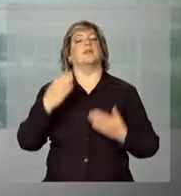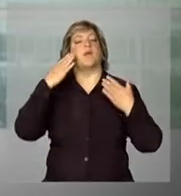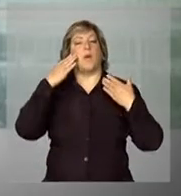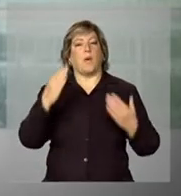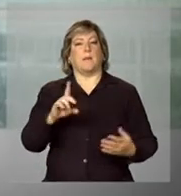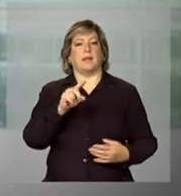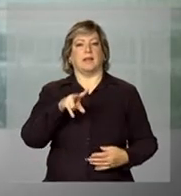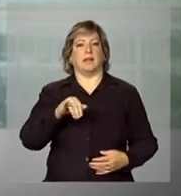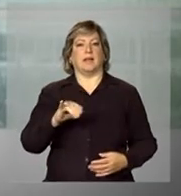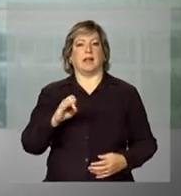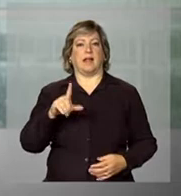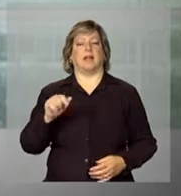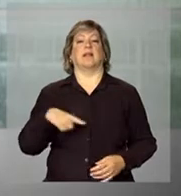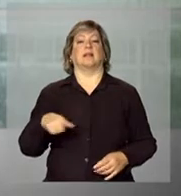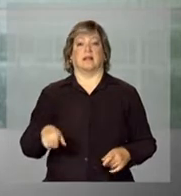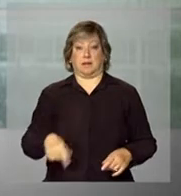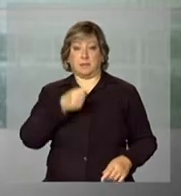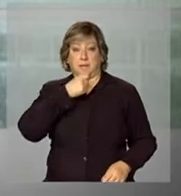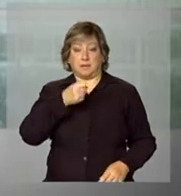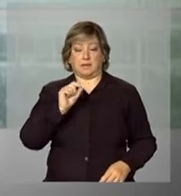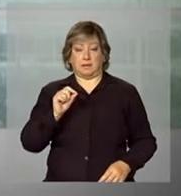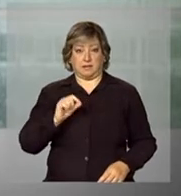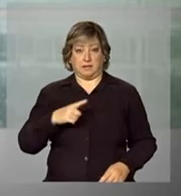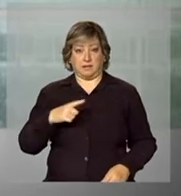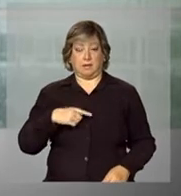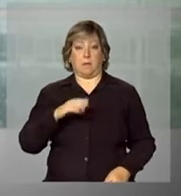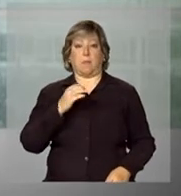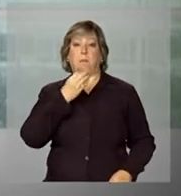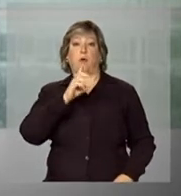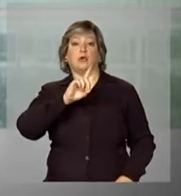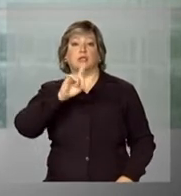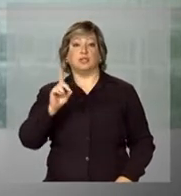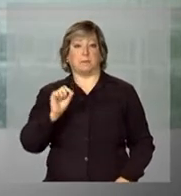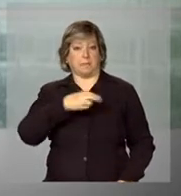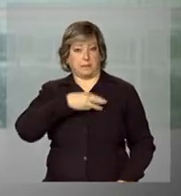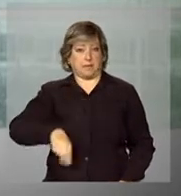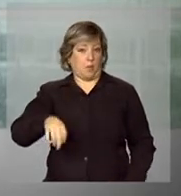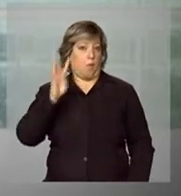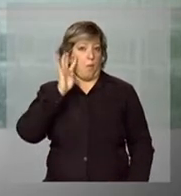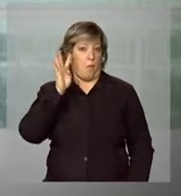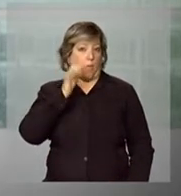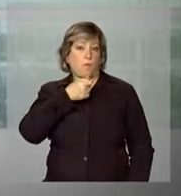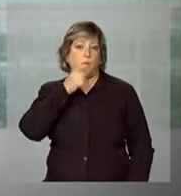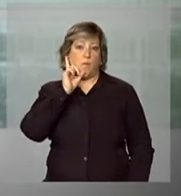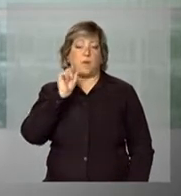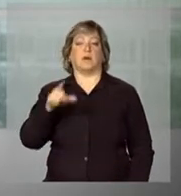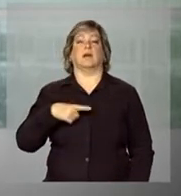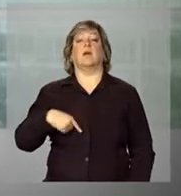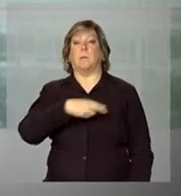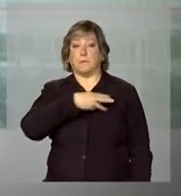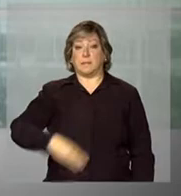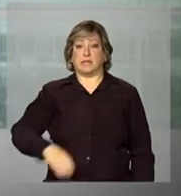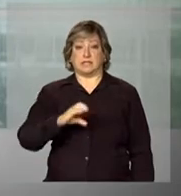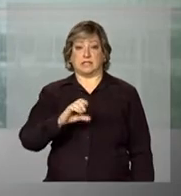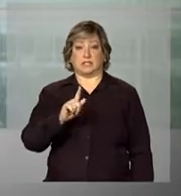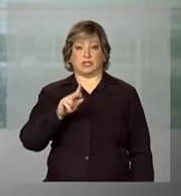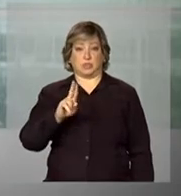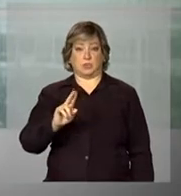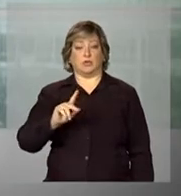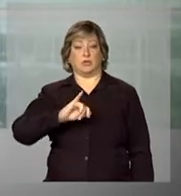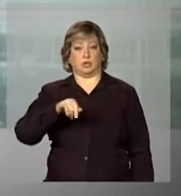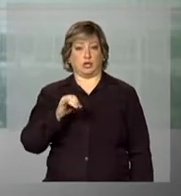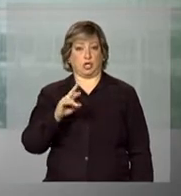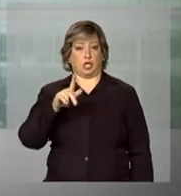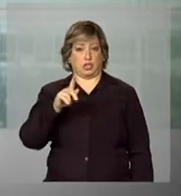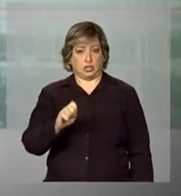Obrigada Daniela e em entrevista ao programa Bom Dia Ministro, nesta quarta-feira, o ministro-chefe da Controladoria Geral da União,